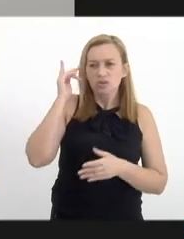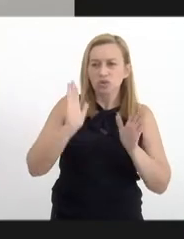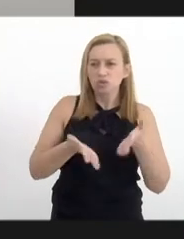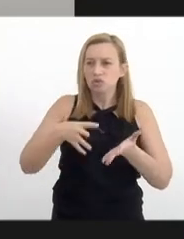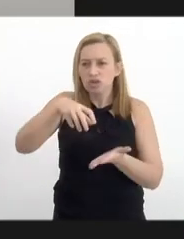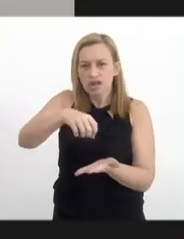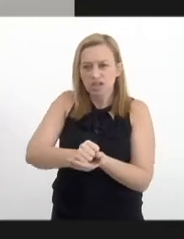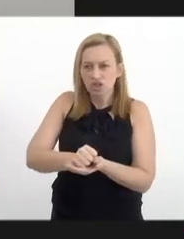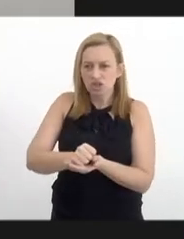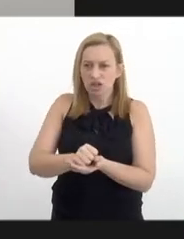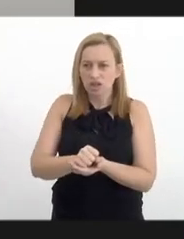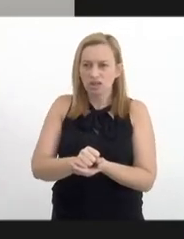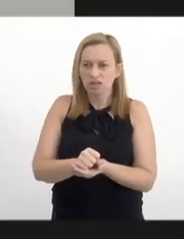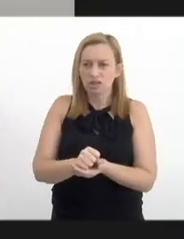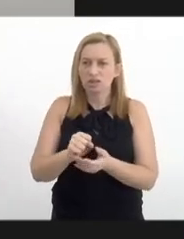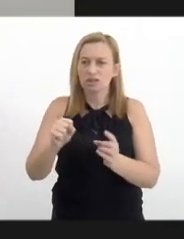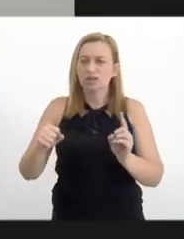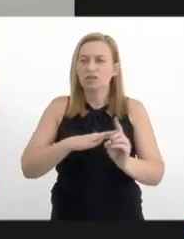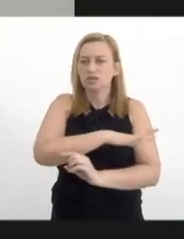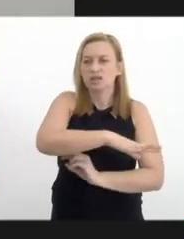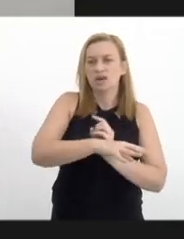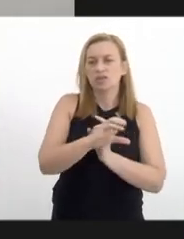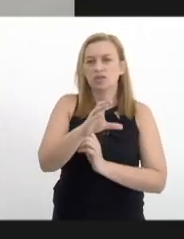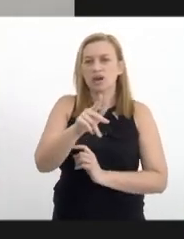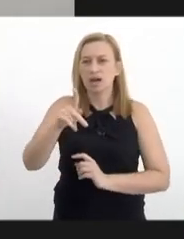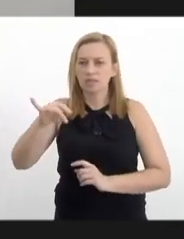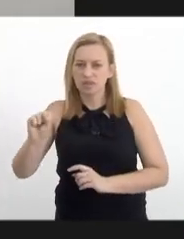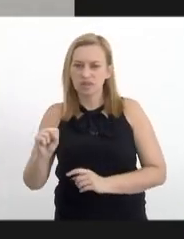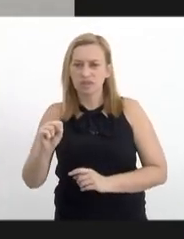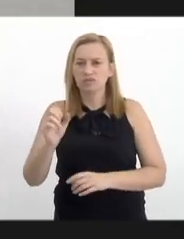cadastradas na rede de atenção social nos CAPES do Estado do Rio de Janeiro.